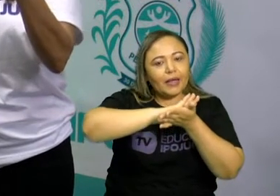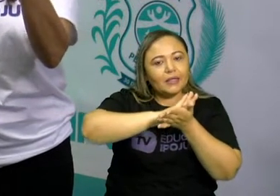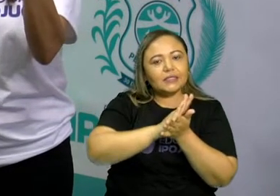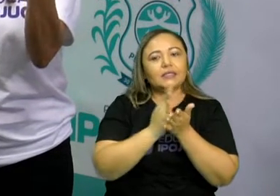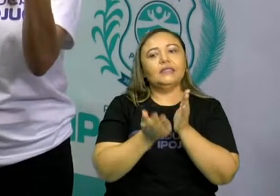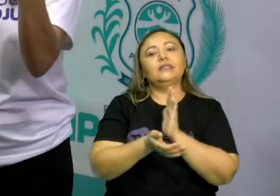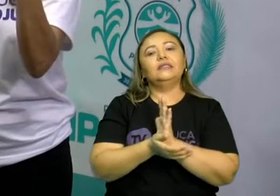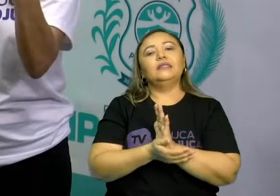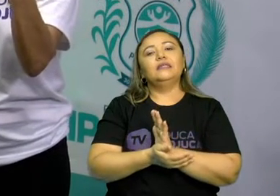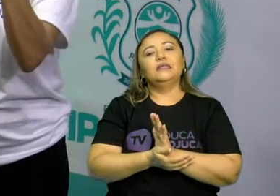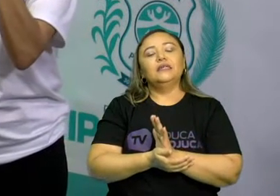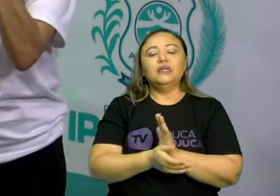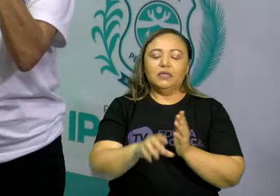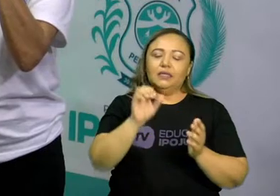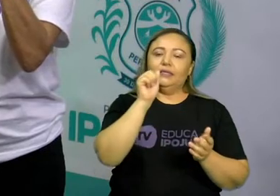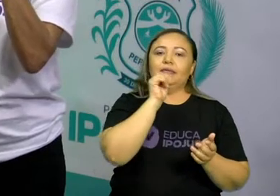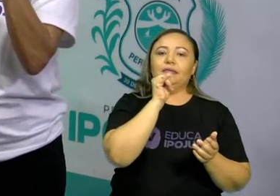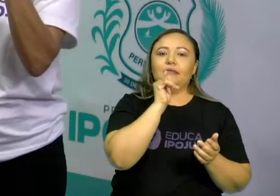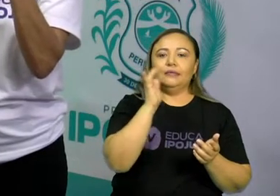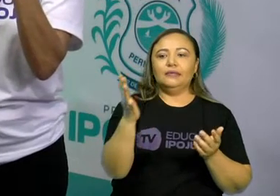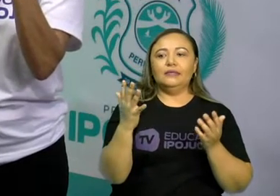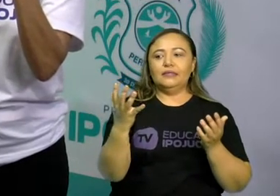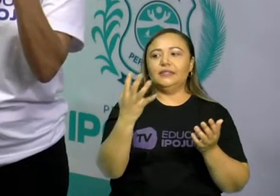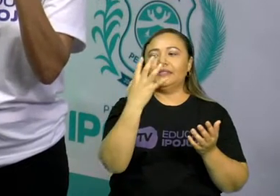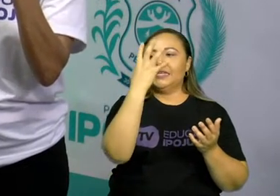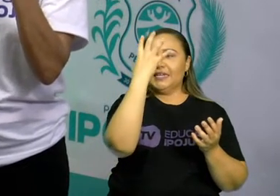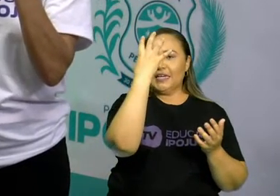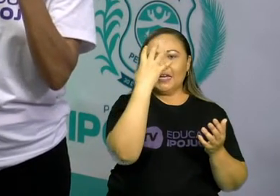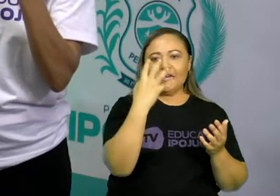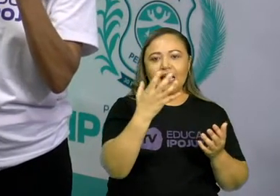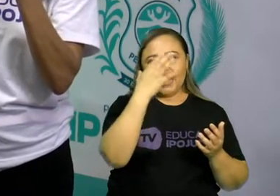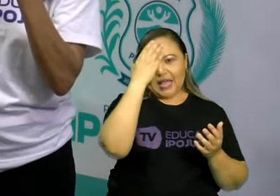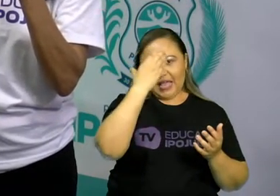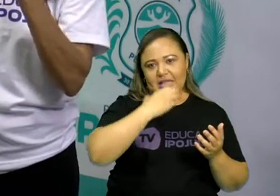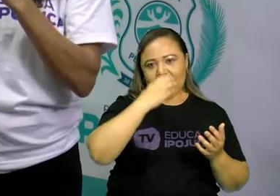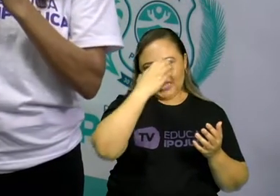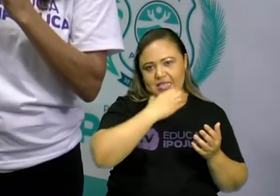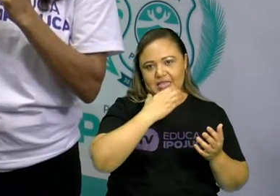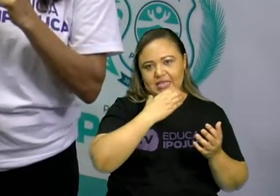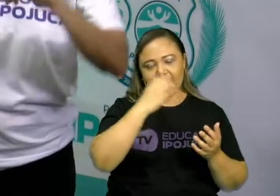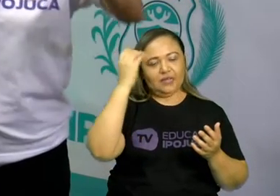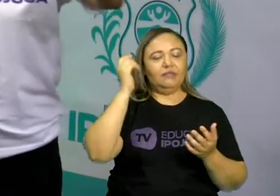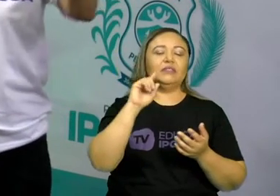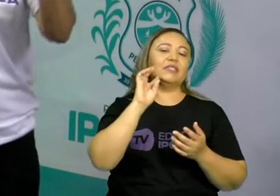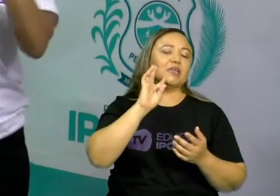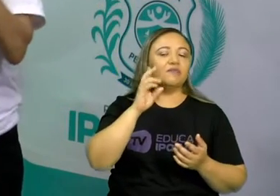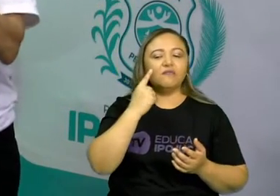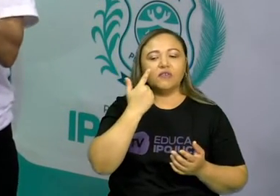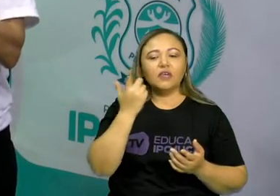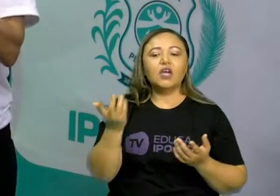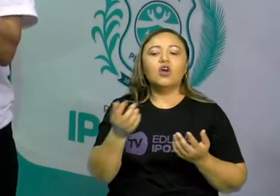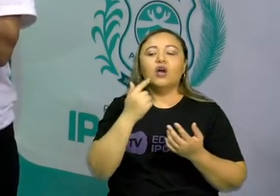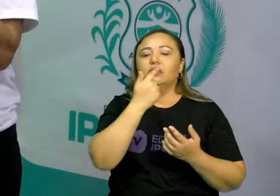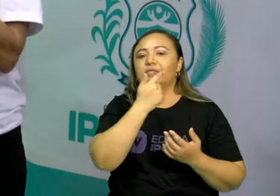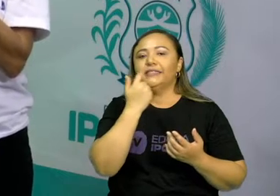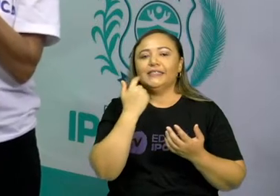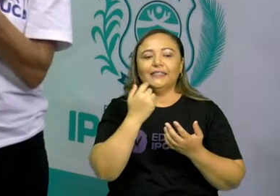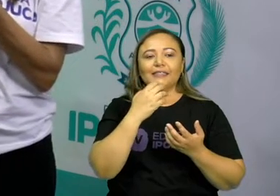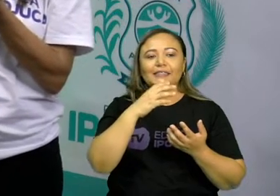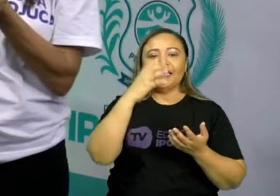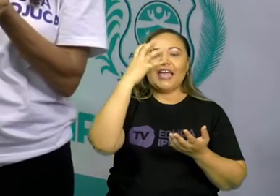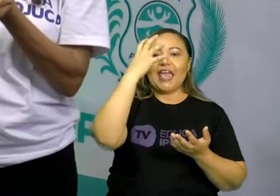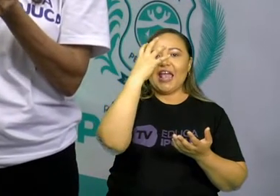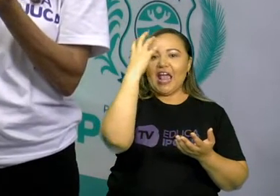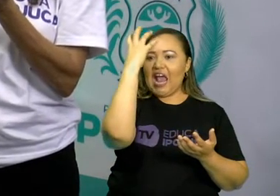Você vai pegar uma maçã, você vai ver qual é o dente que vai cortar a maçã para você comer. E qual é o dente que vai